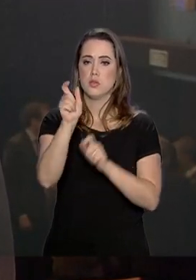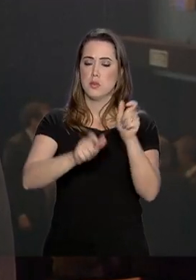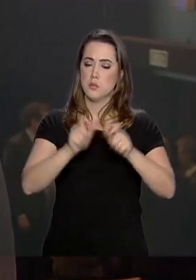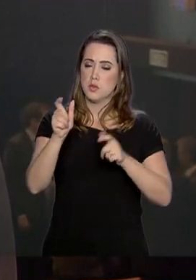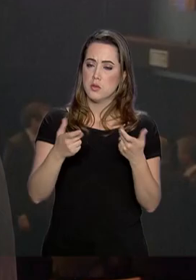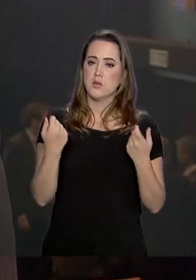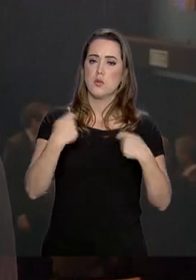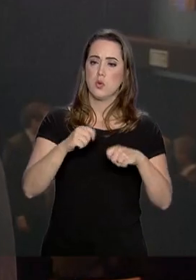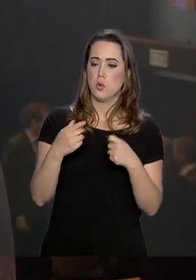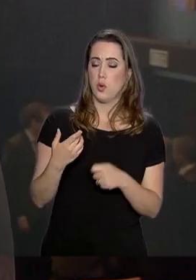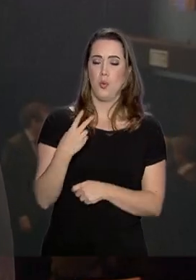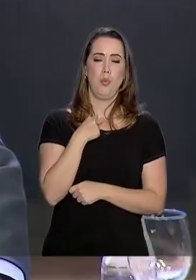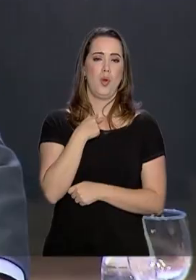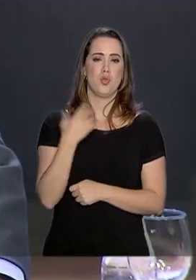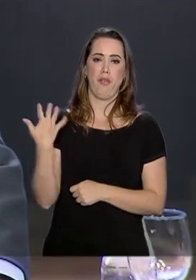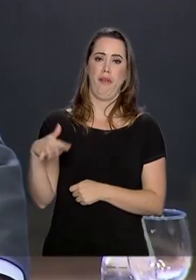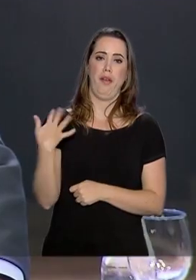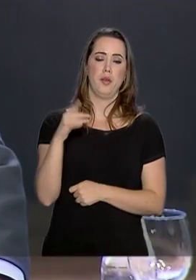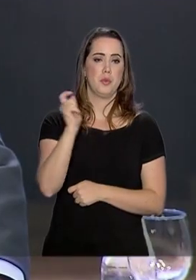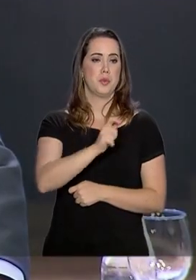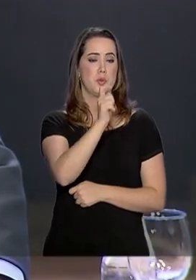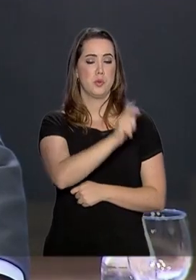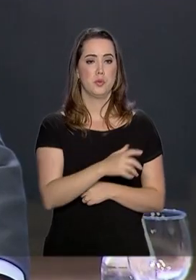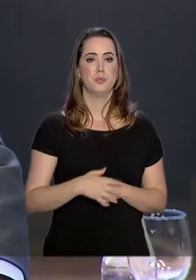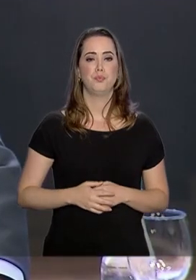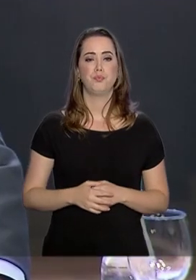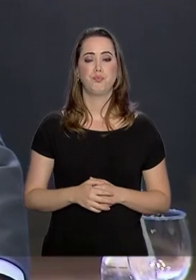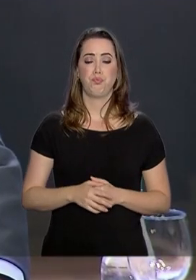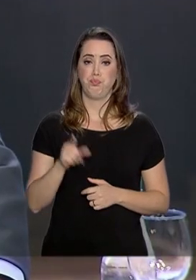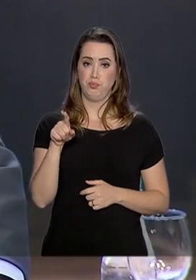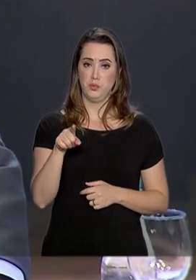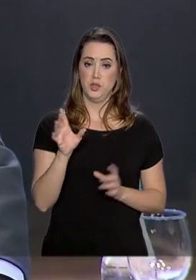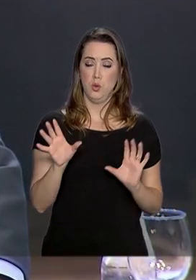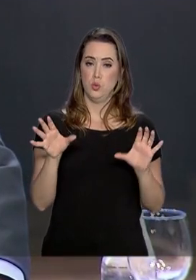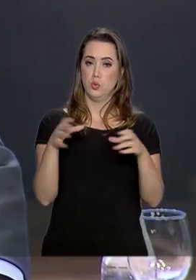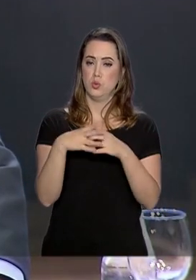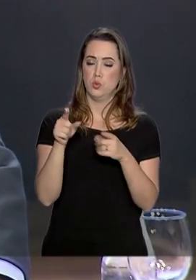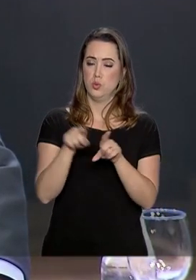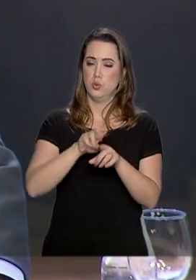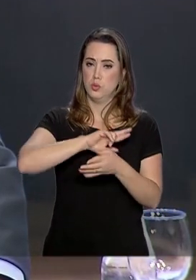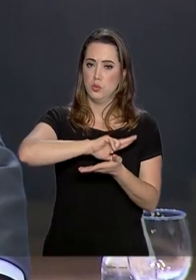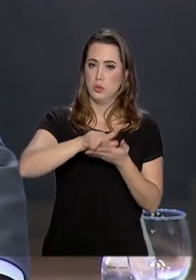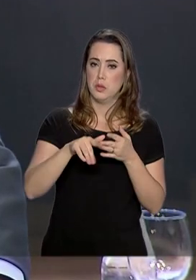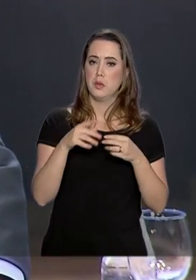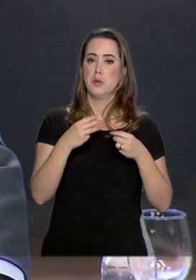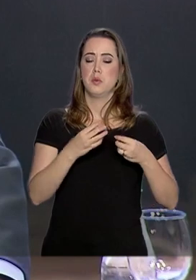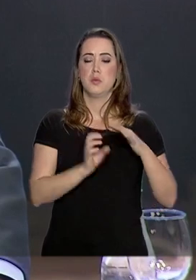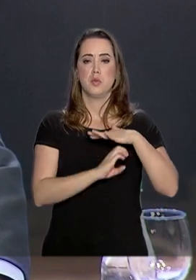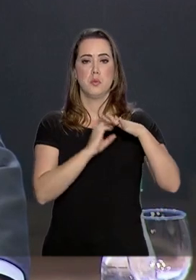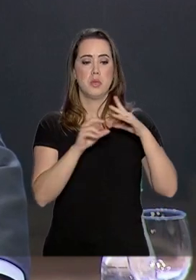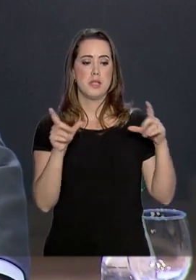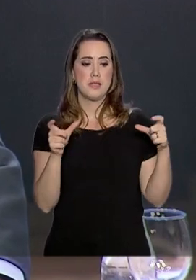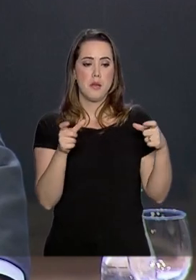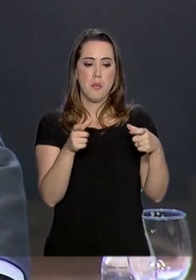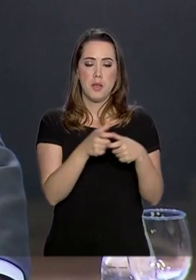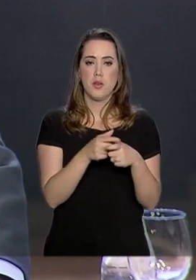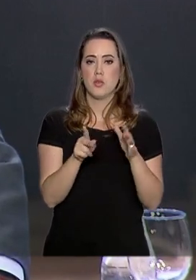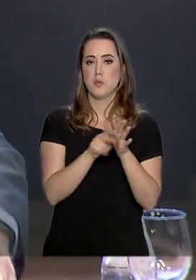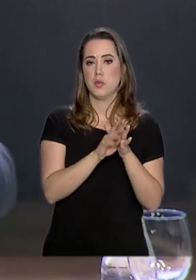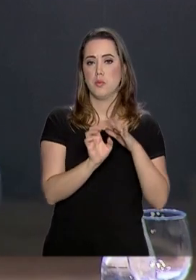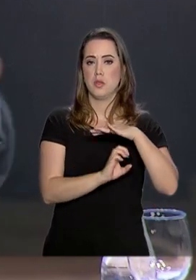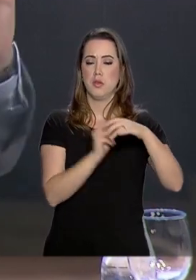seja caro para o cidadão comum. Segundo o Salim Matar, as subsidiárias, ou seja, empresas menores vinculadas à